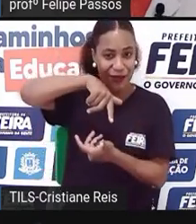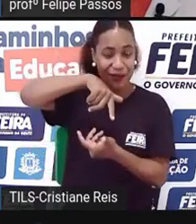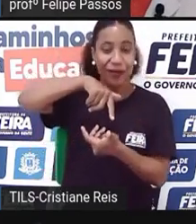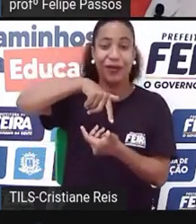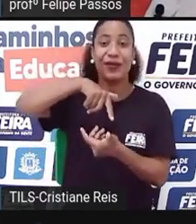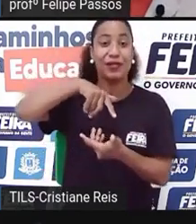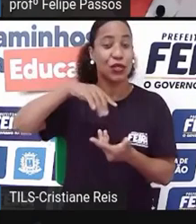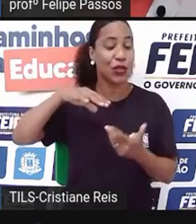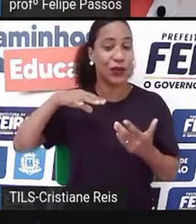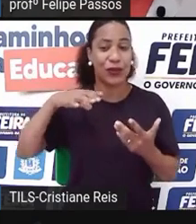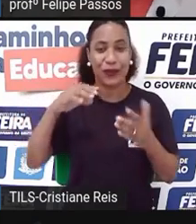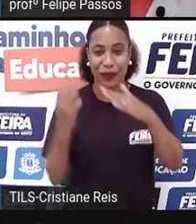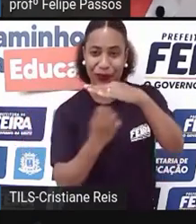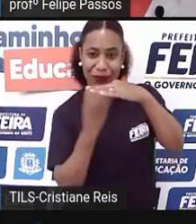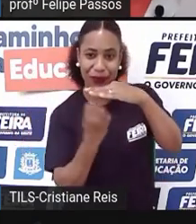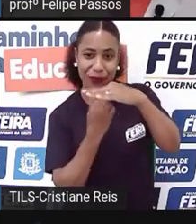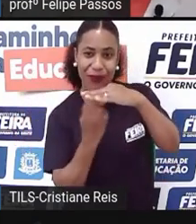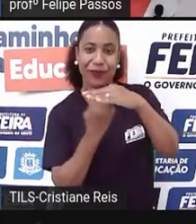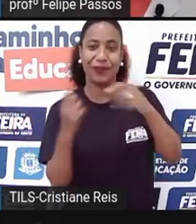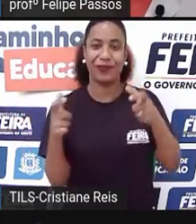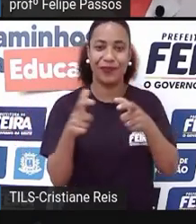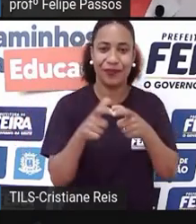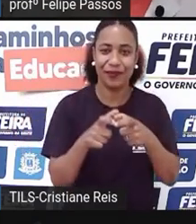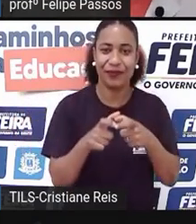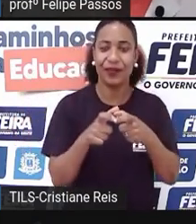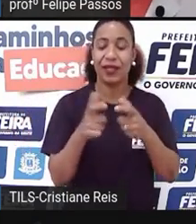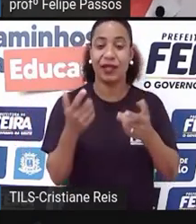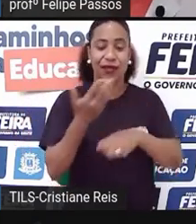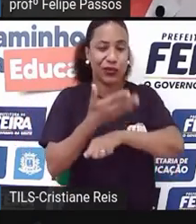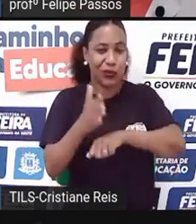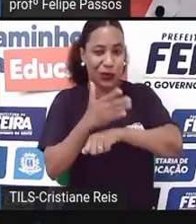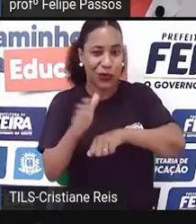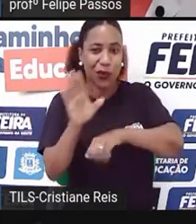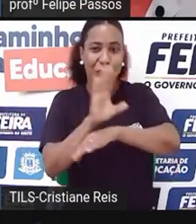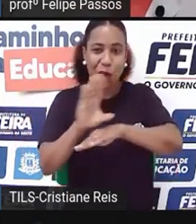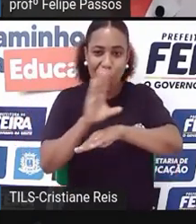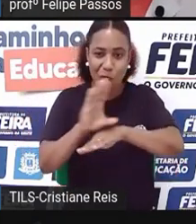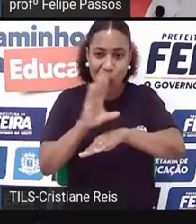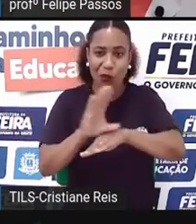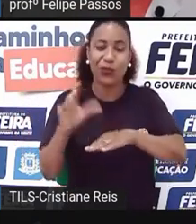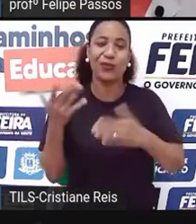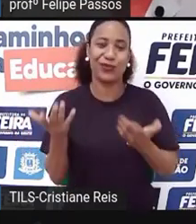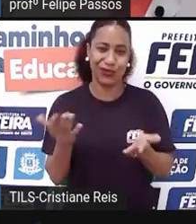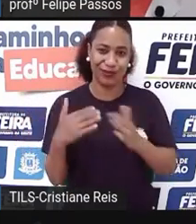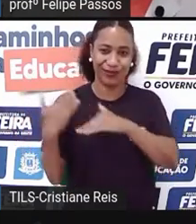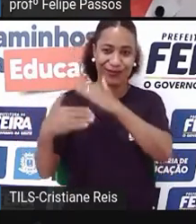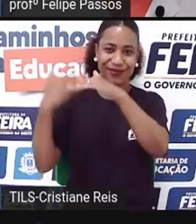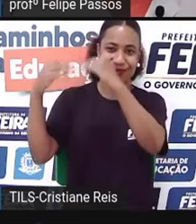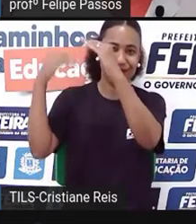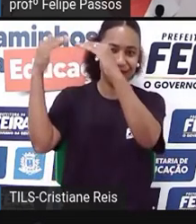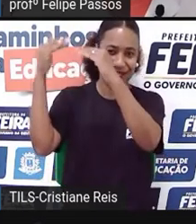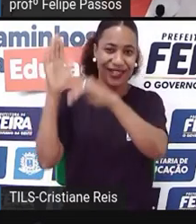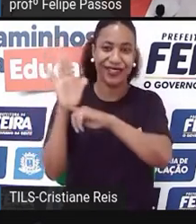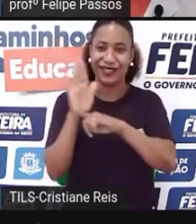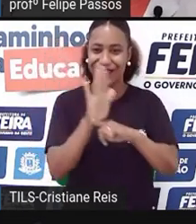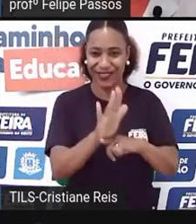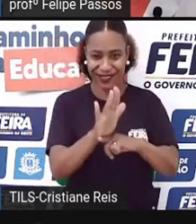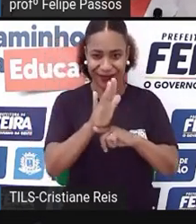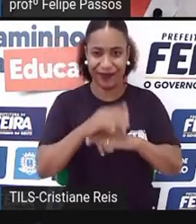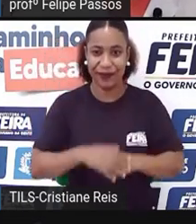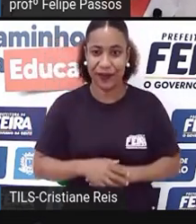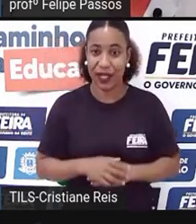Através da capacitação do desenvolvimento, o SEBRAE, ele atende desde aquela pessoa que